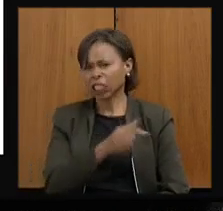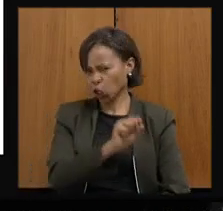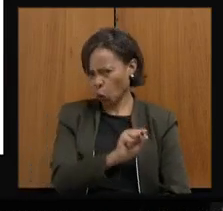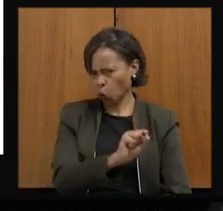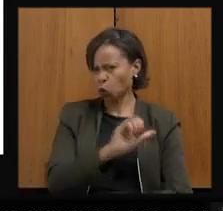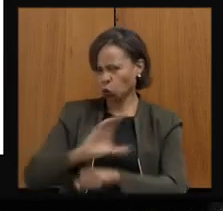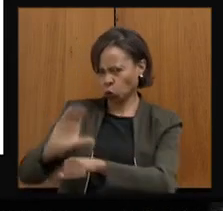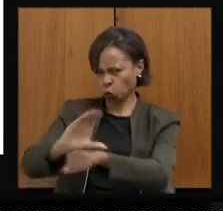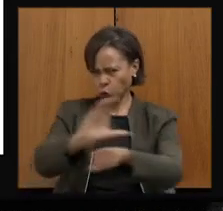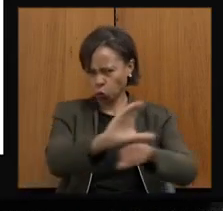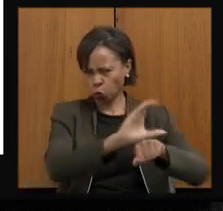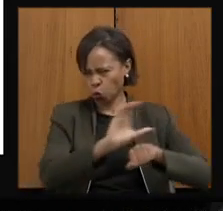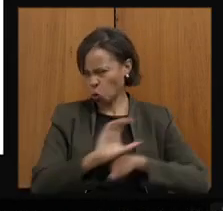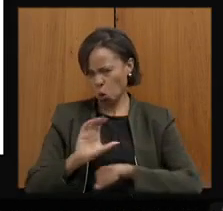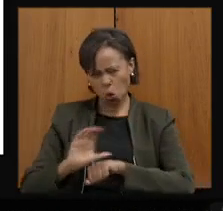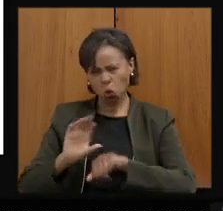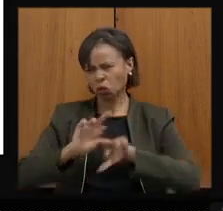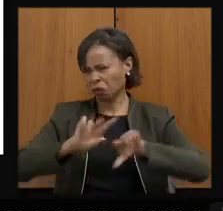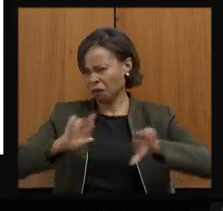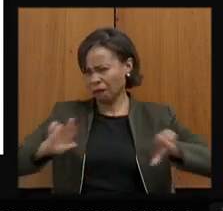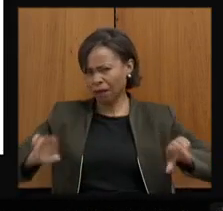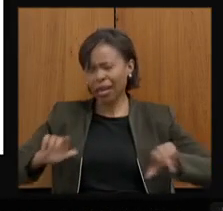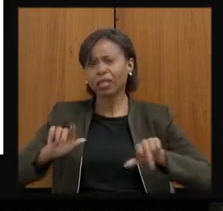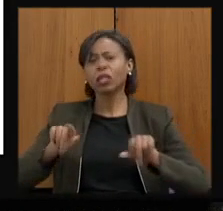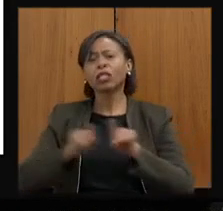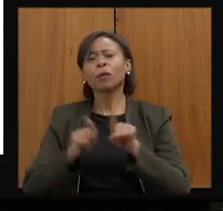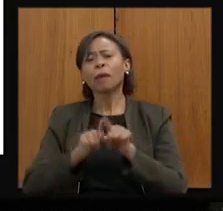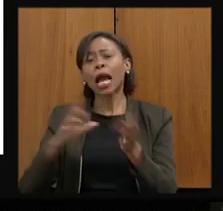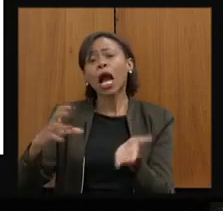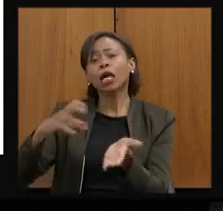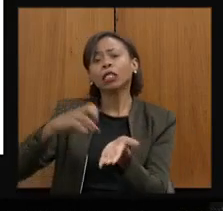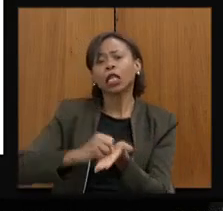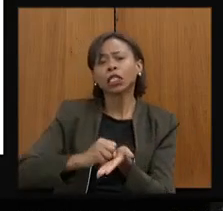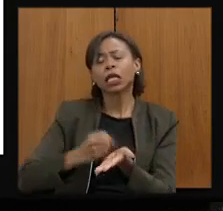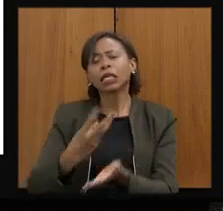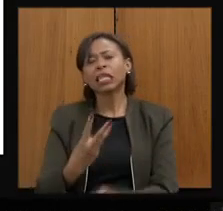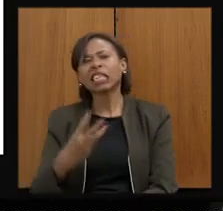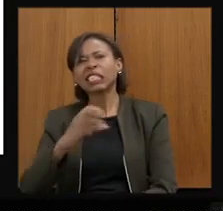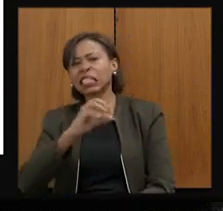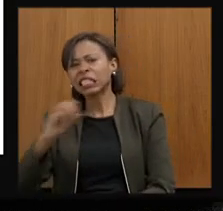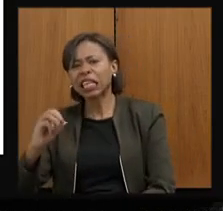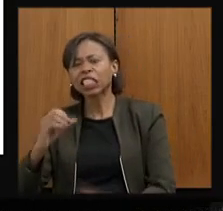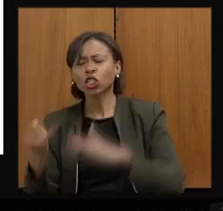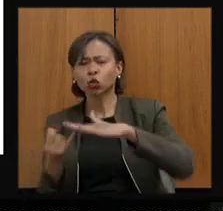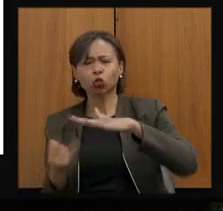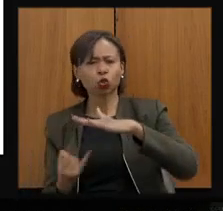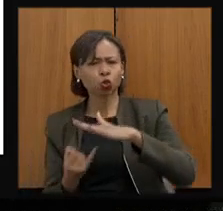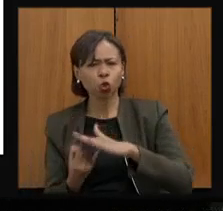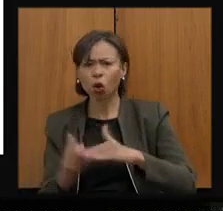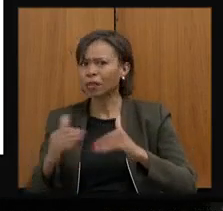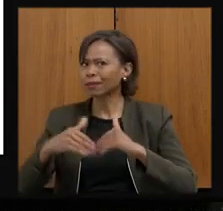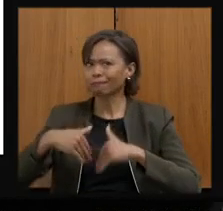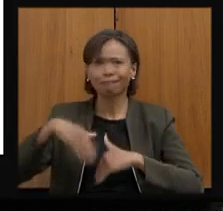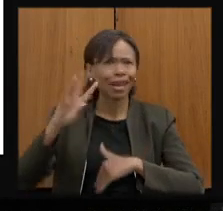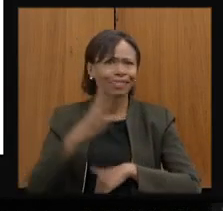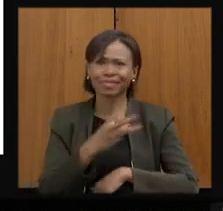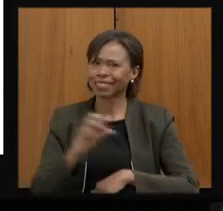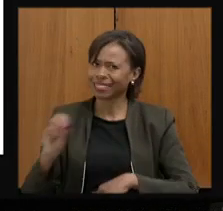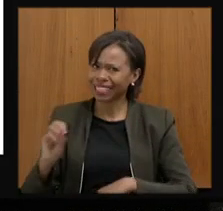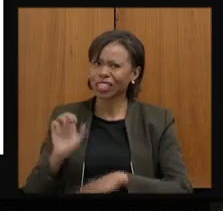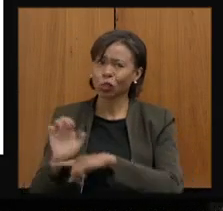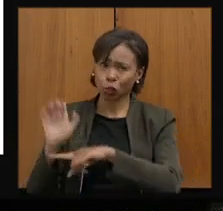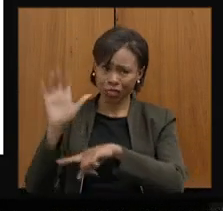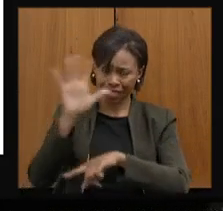curso. Tivemos o credenciamento de mais de 300 instituições em todo o nosso Estado. Os